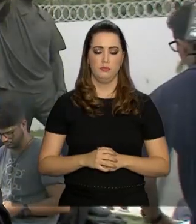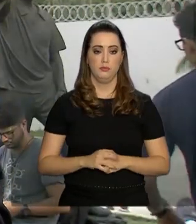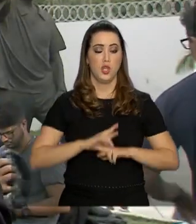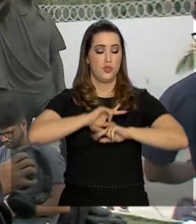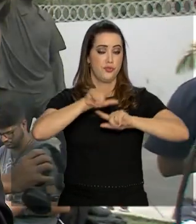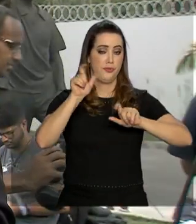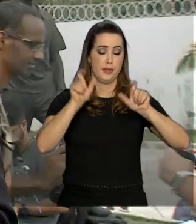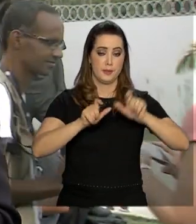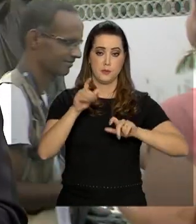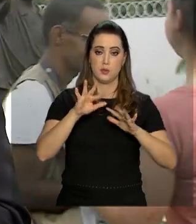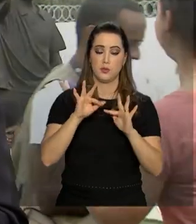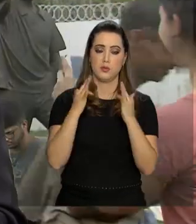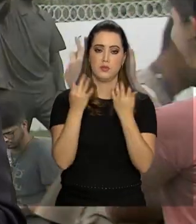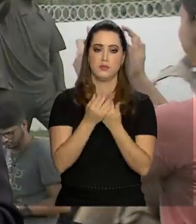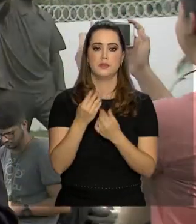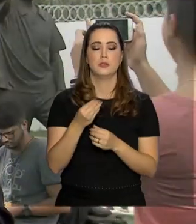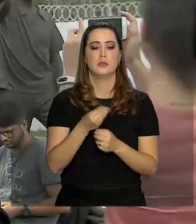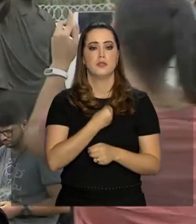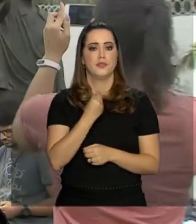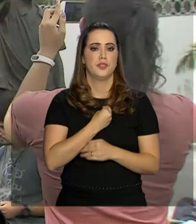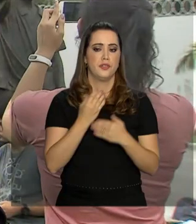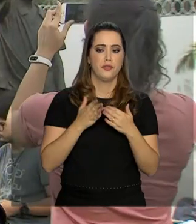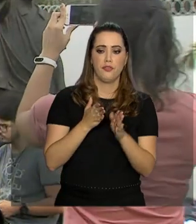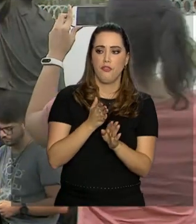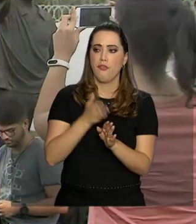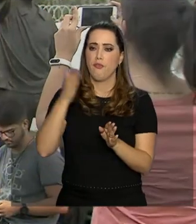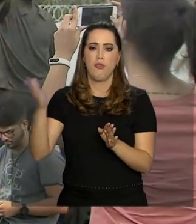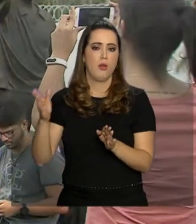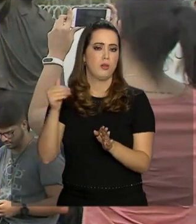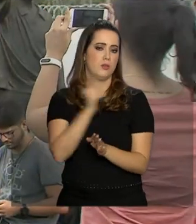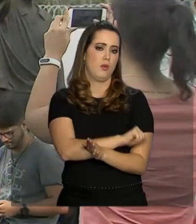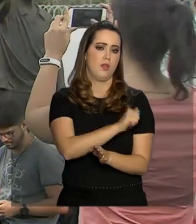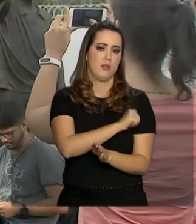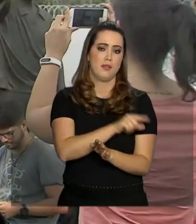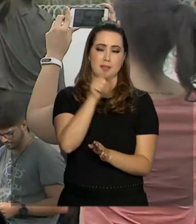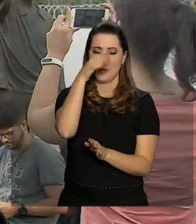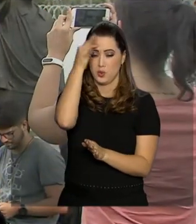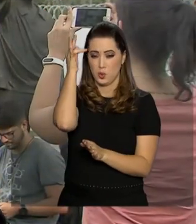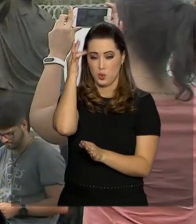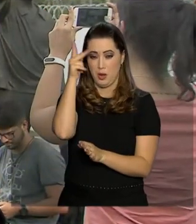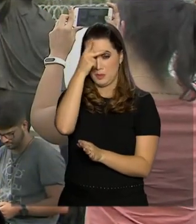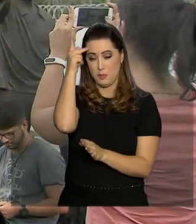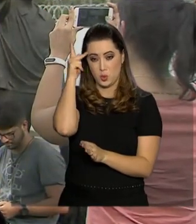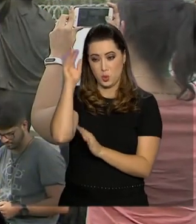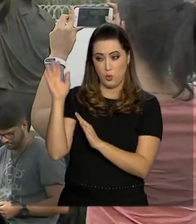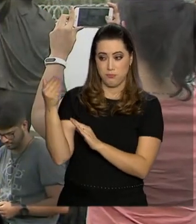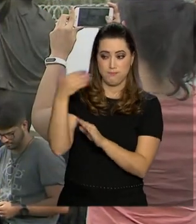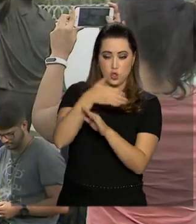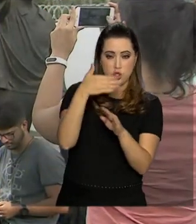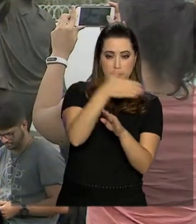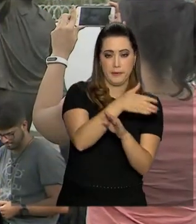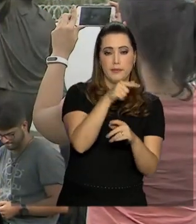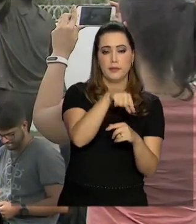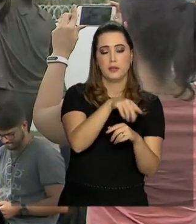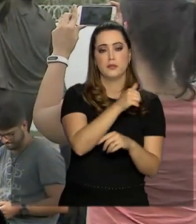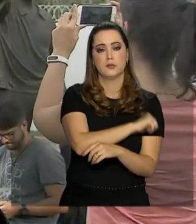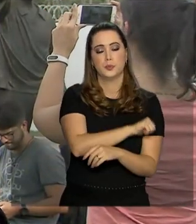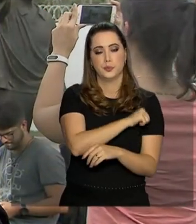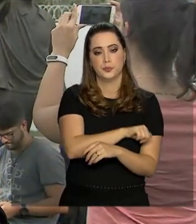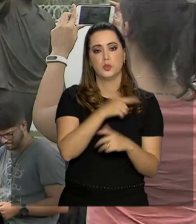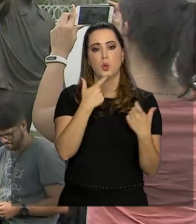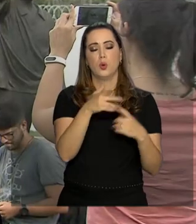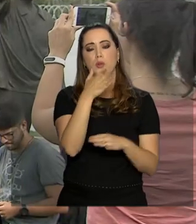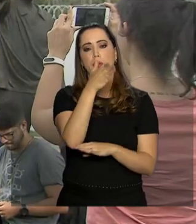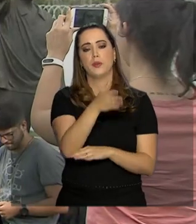Muitas das famílias dos jogadores moram fora do Rio E esses parentes estão chegando aqui ao Rio de Janeiro E estão sendo acomodados em hotéis aqui da